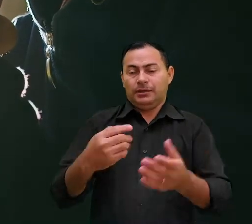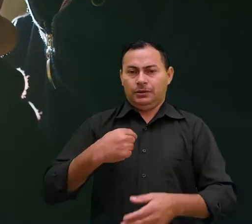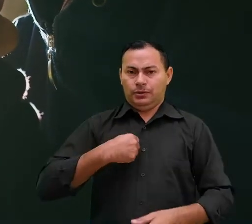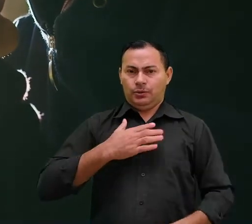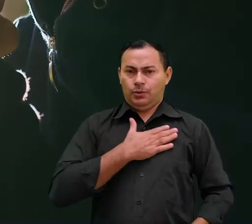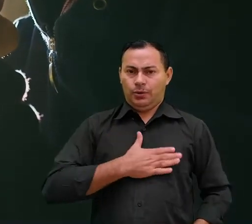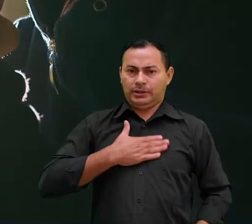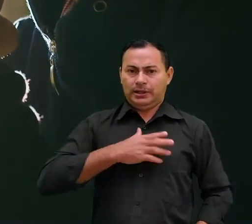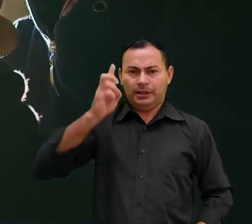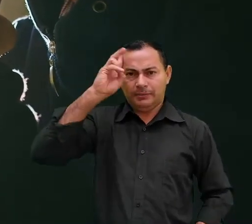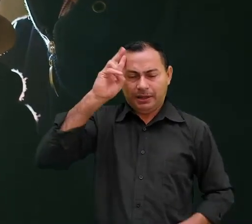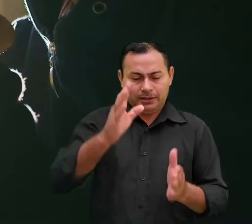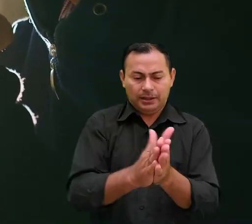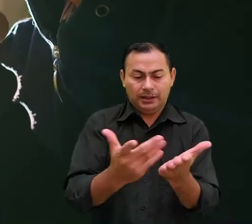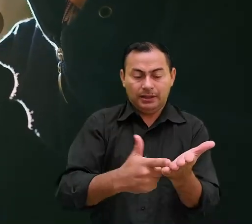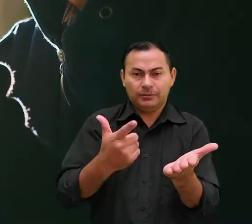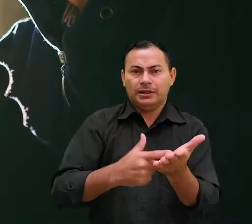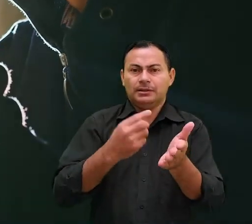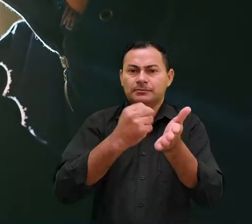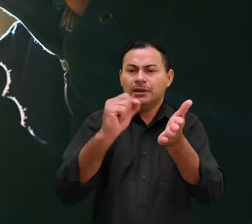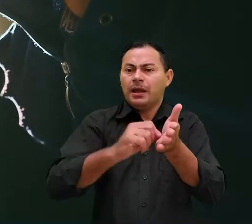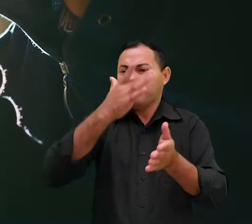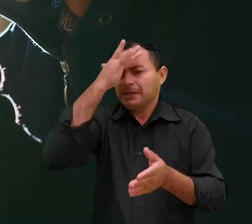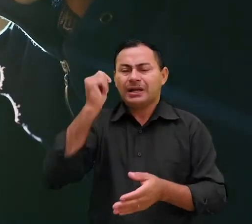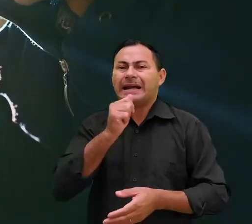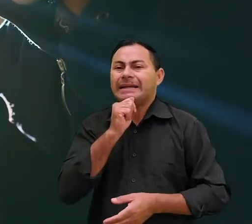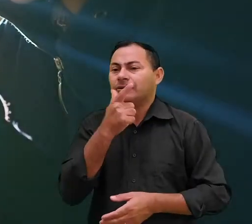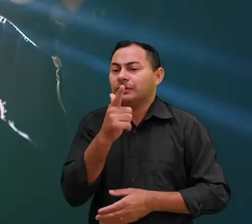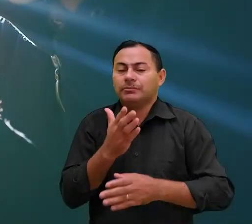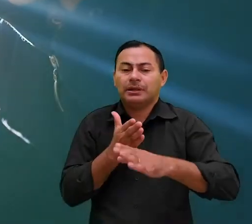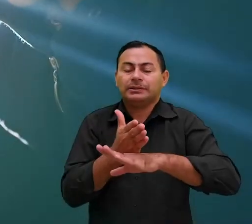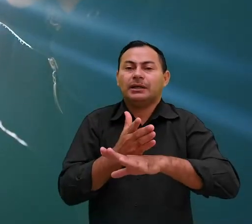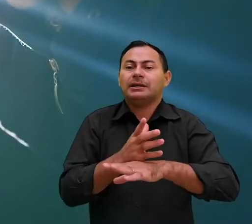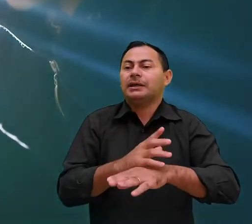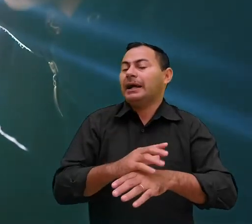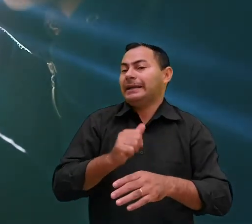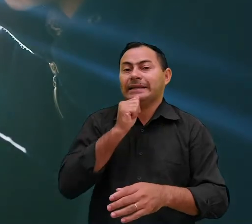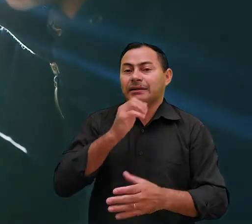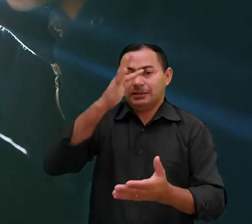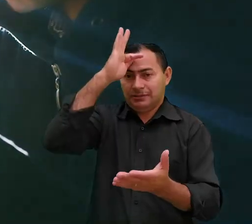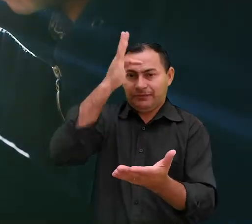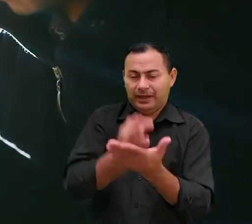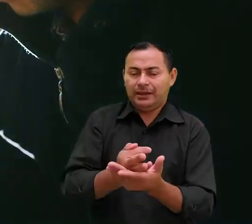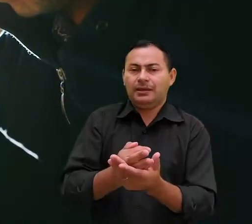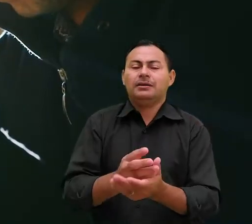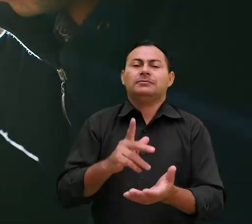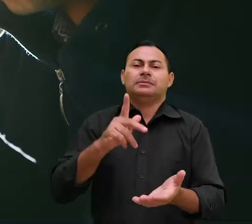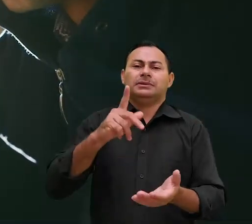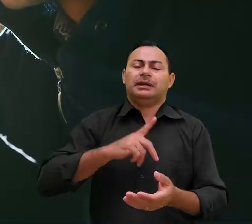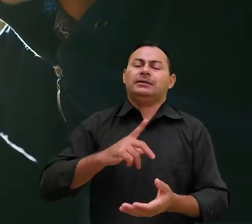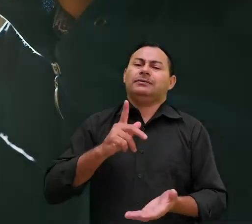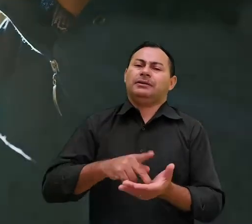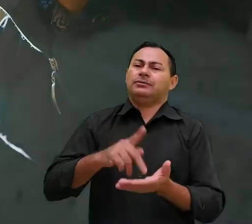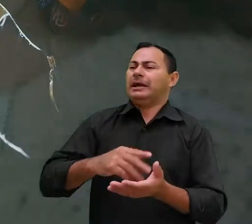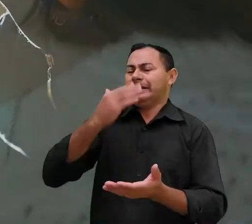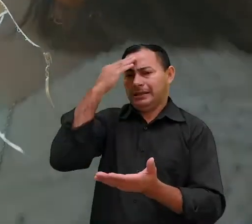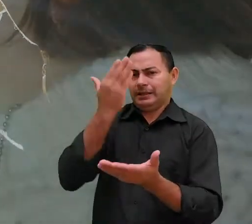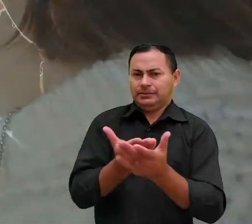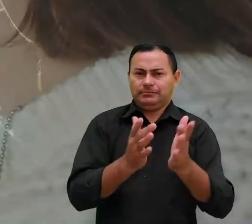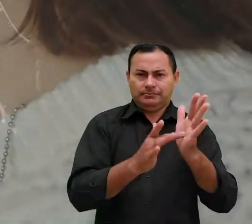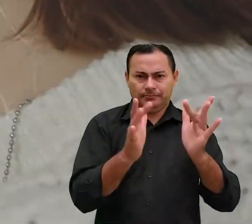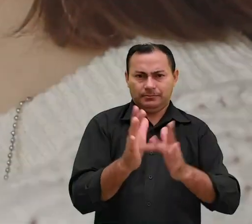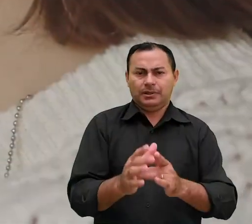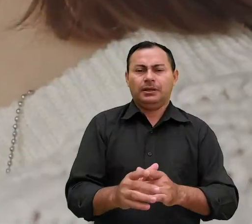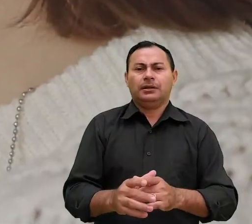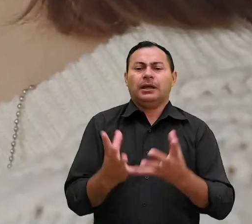bom eu gostaria de lembrá-lo que este livro foi escrito para aqueles que ainda não tinham cruzado esta linha de fé que não tinham realmente crido em Jesus